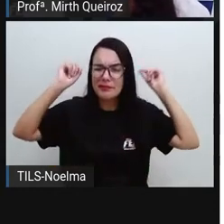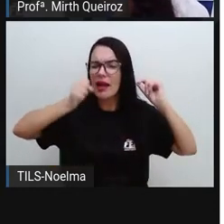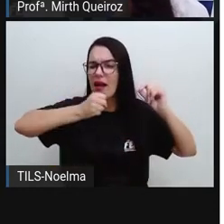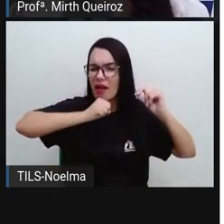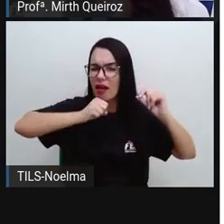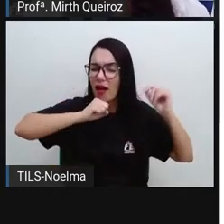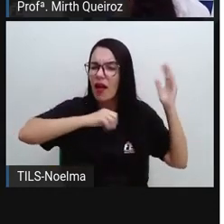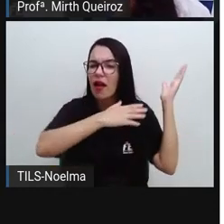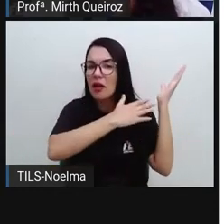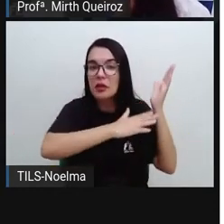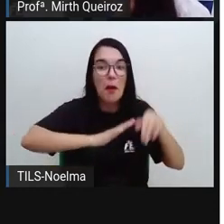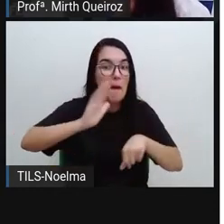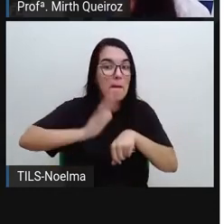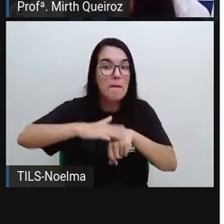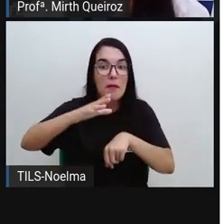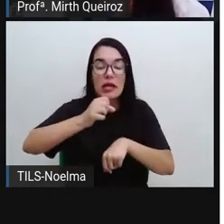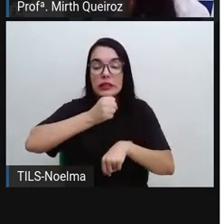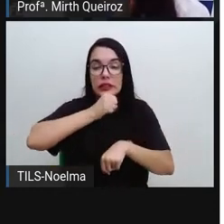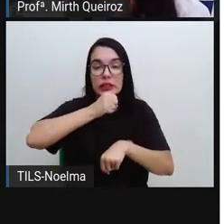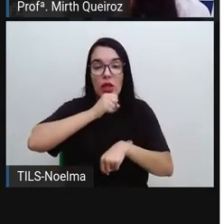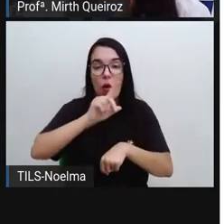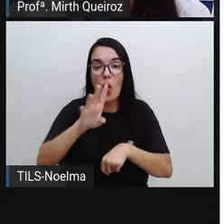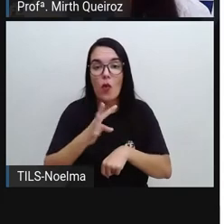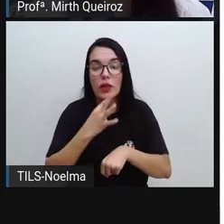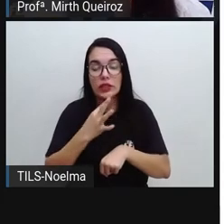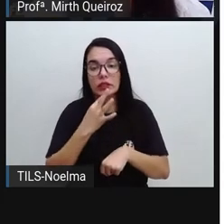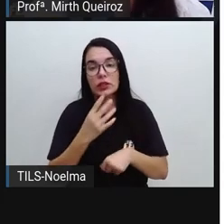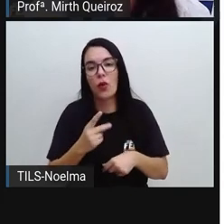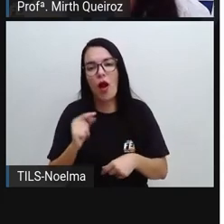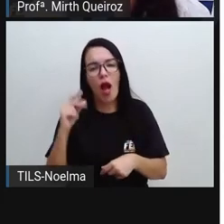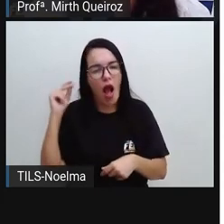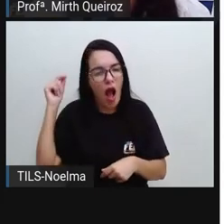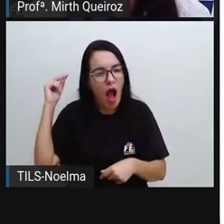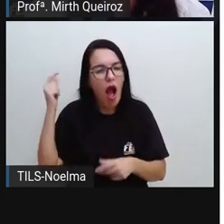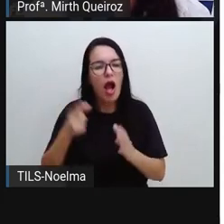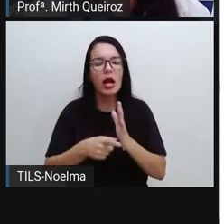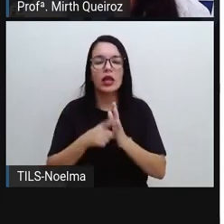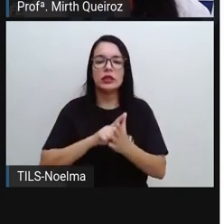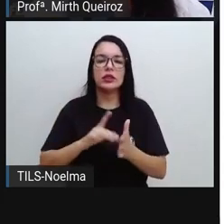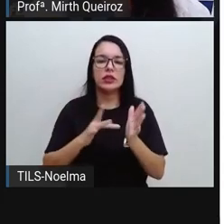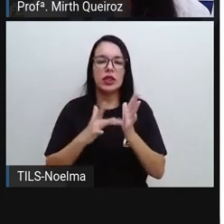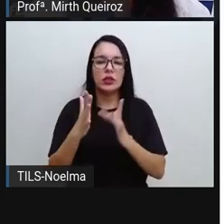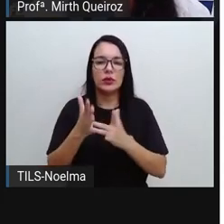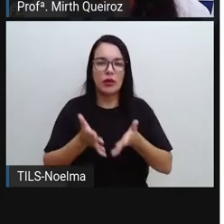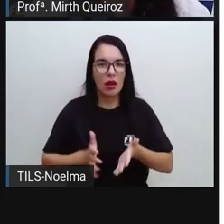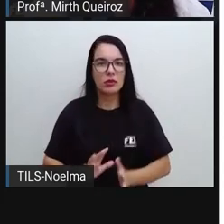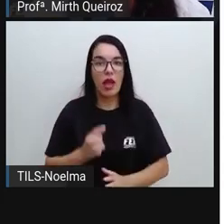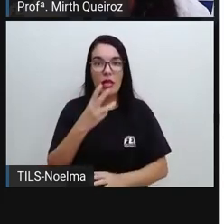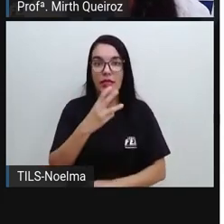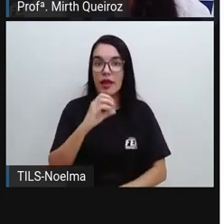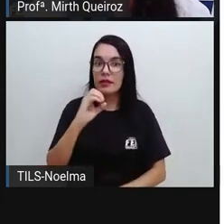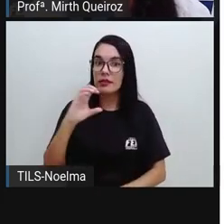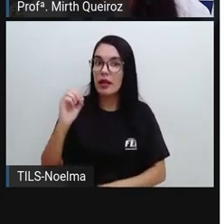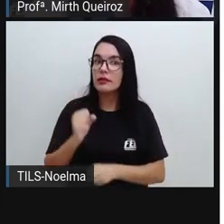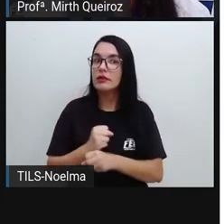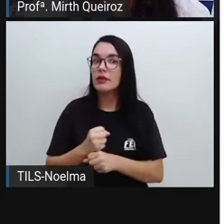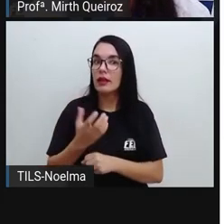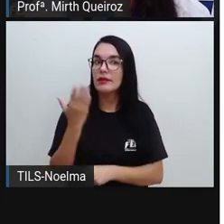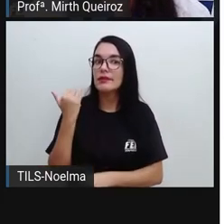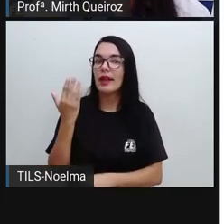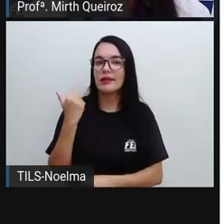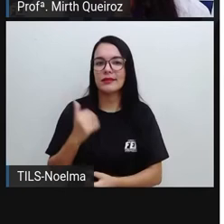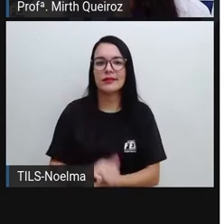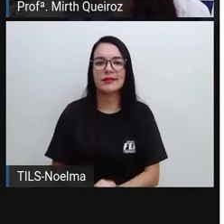que se tem conhecido, que foi escrito antes mesmo do nascimento de Cristo, 300 anos antes de